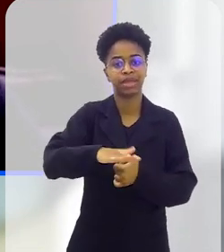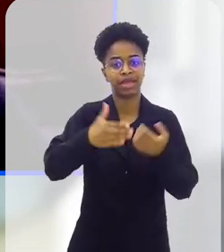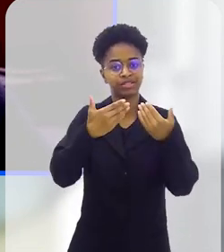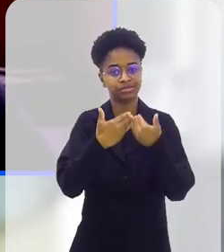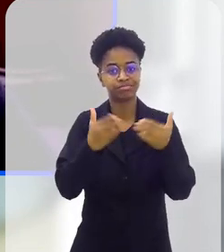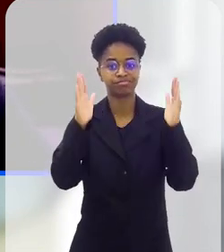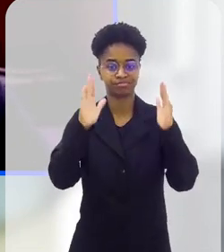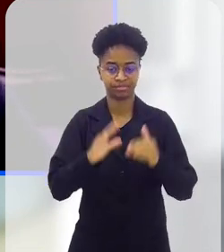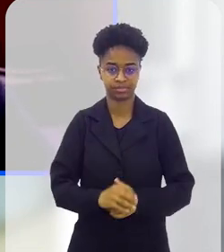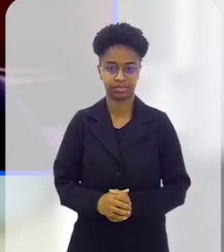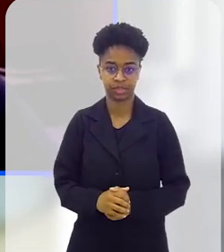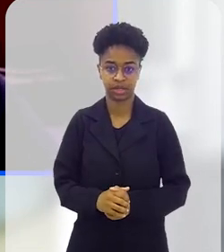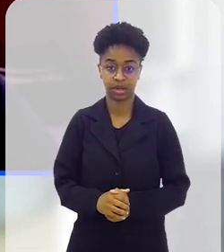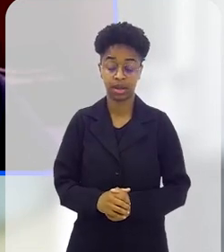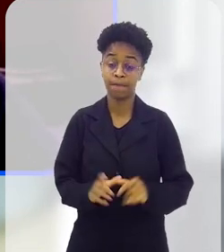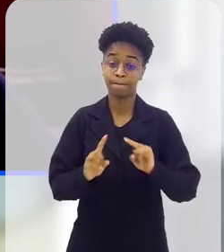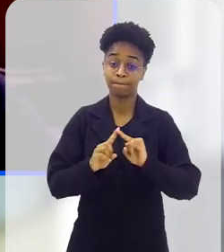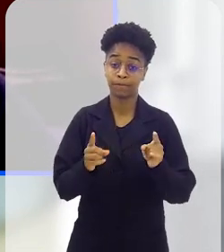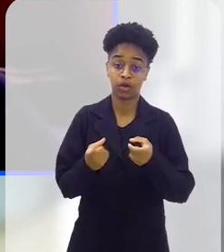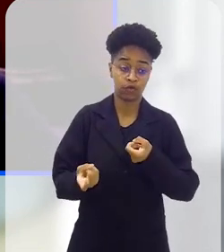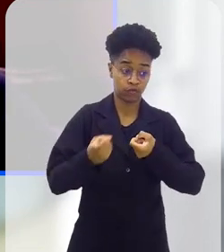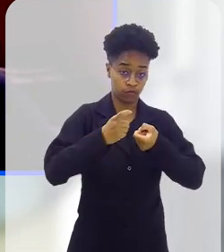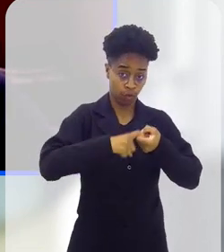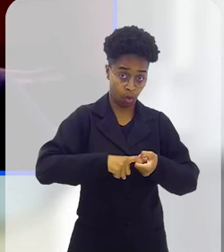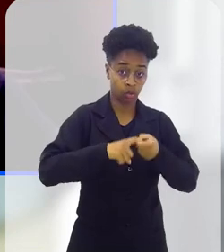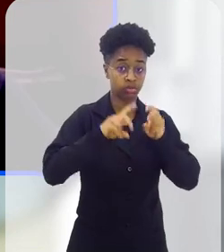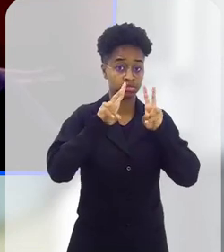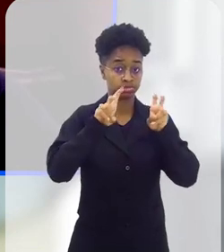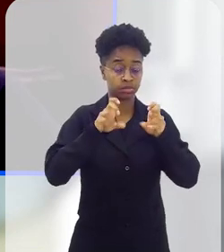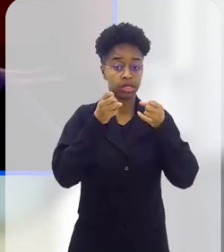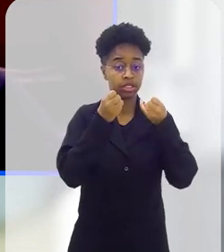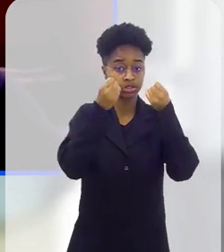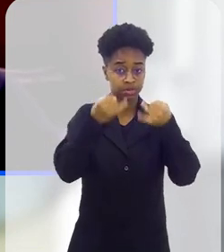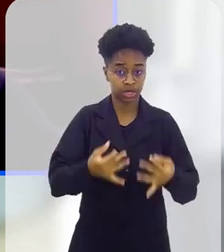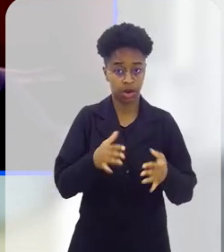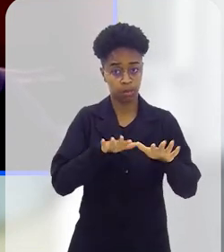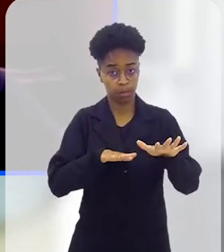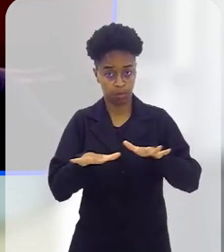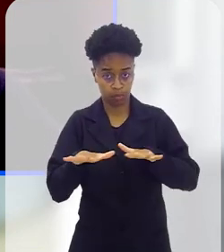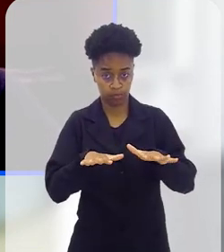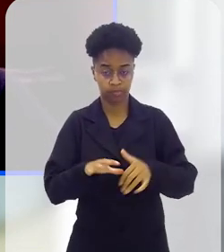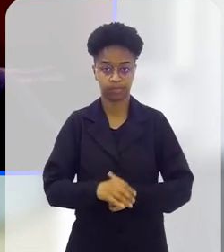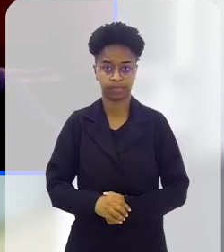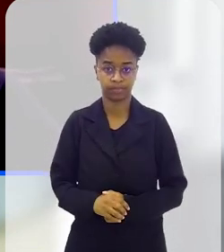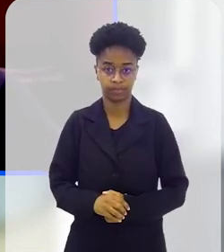pela limitação do espaço. Mas, pronto, voltando aqui para essa origem dos movimentos,